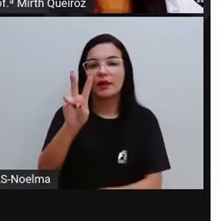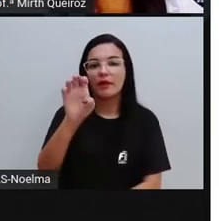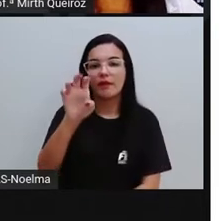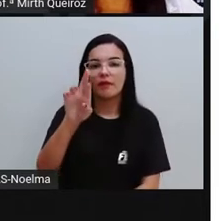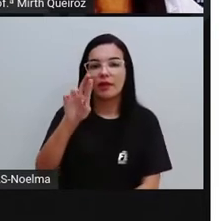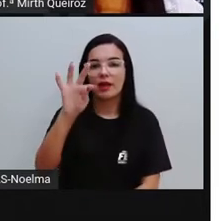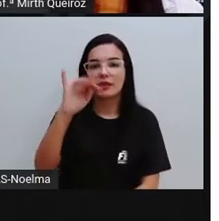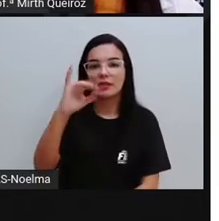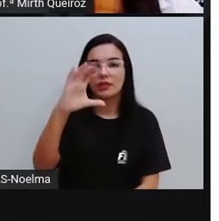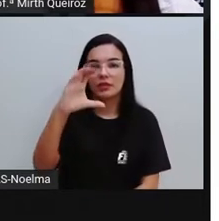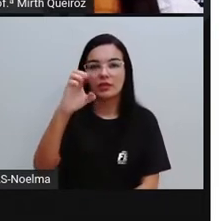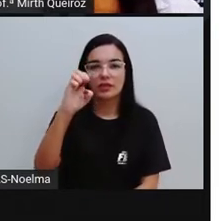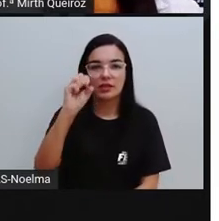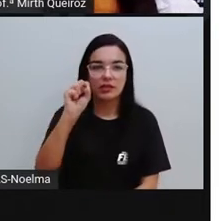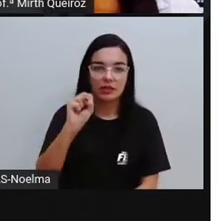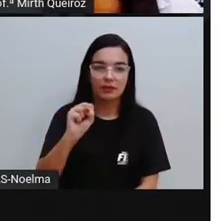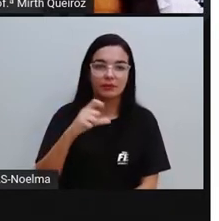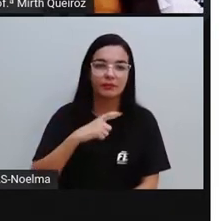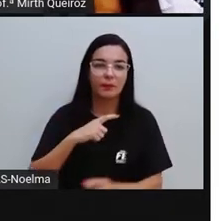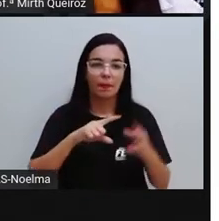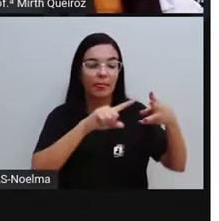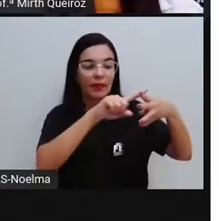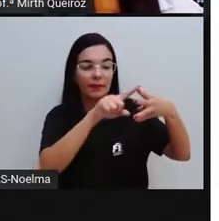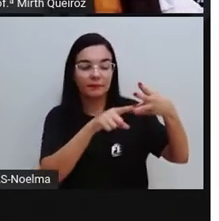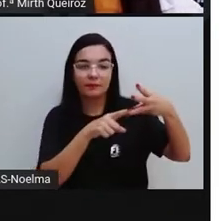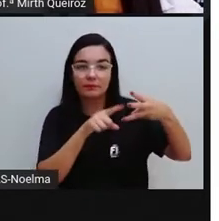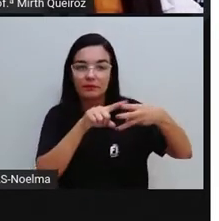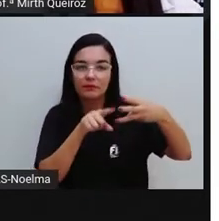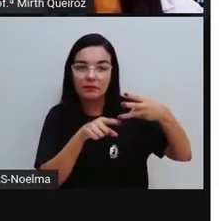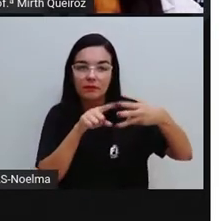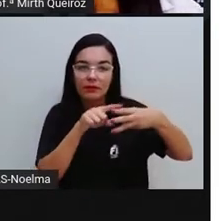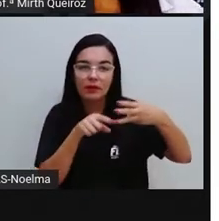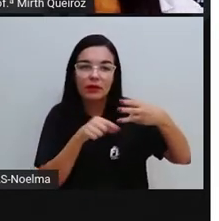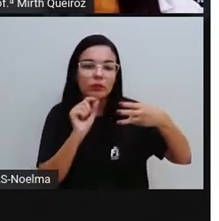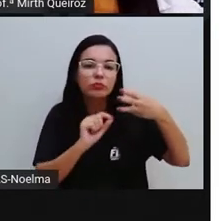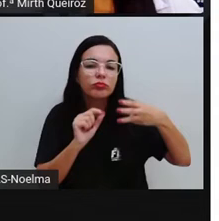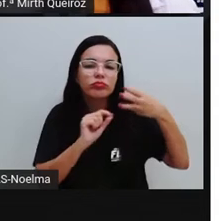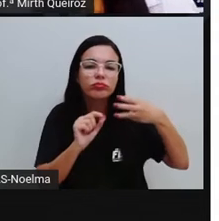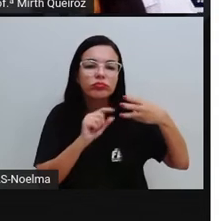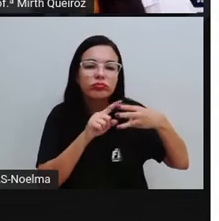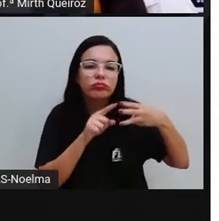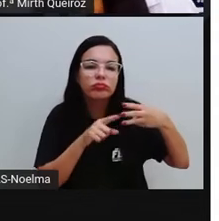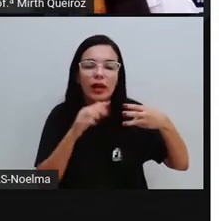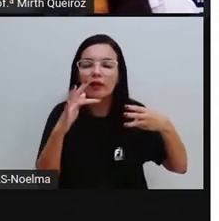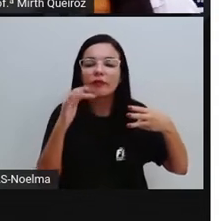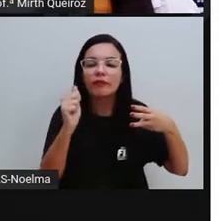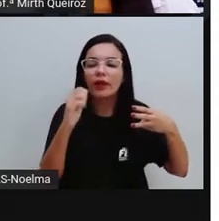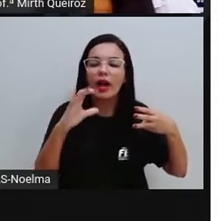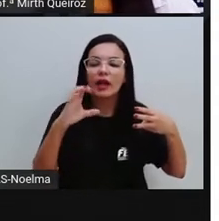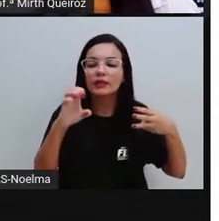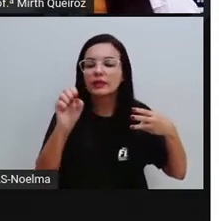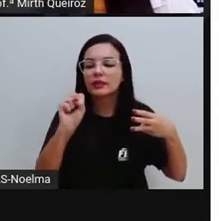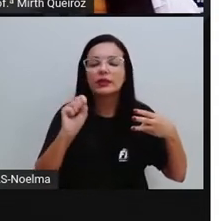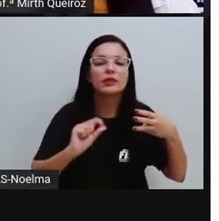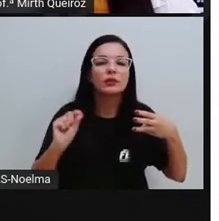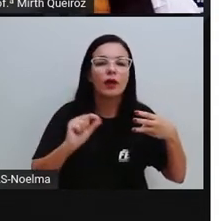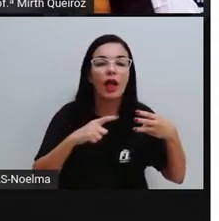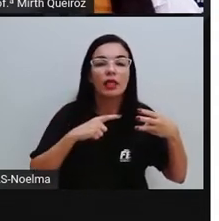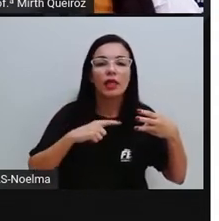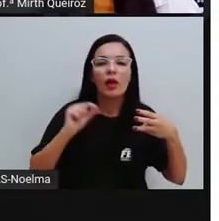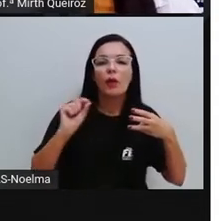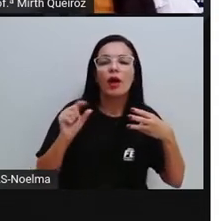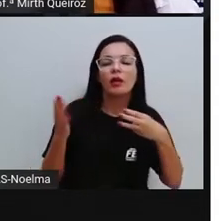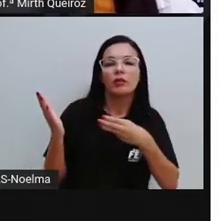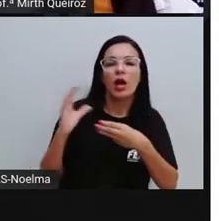fundamentais. As faces são cada um dos lados do sólido. Por exemplo, aqui nós temos um cubo.